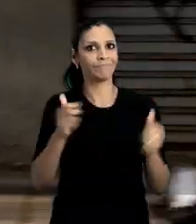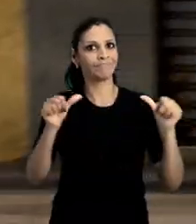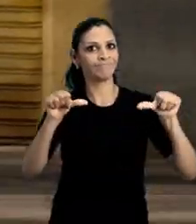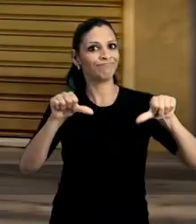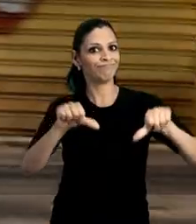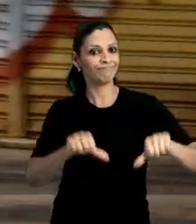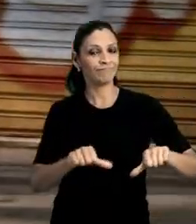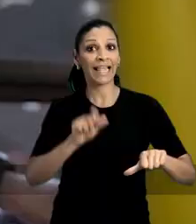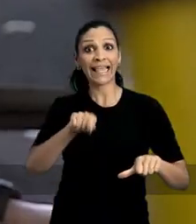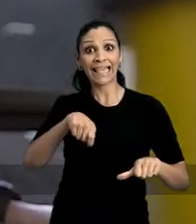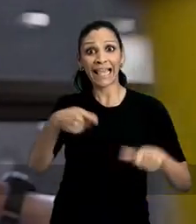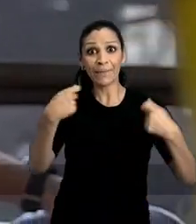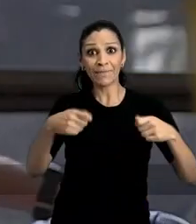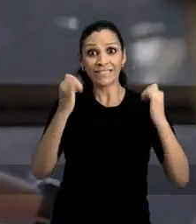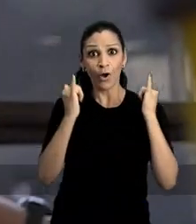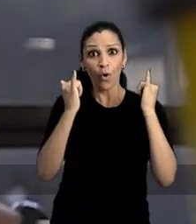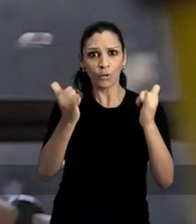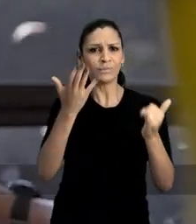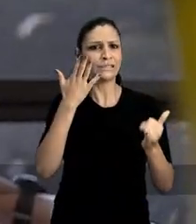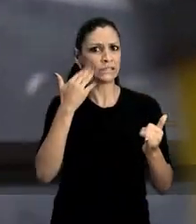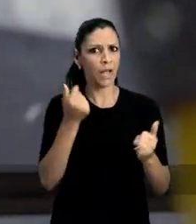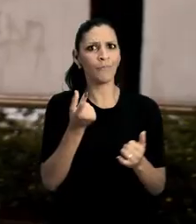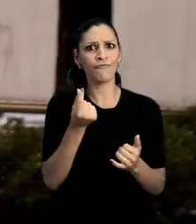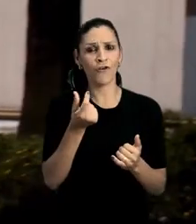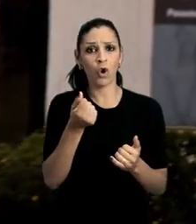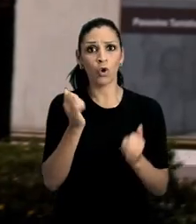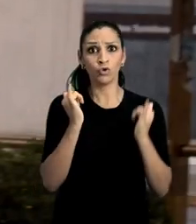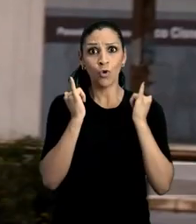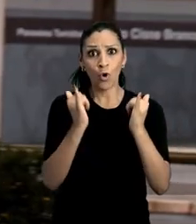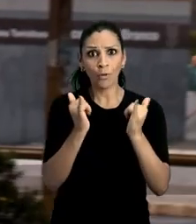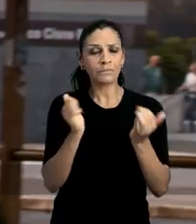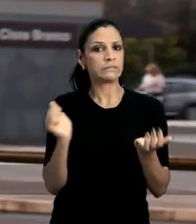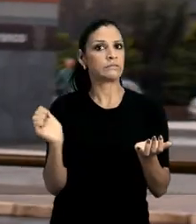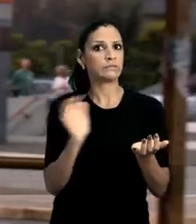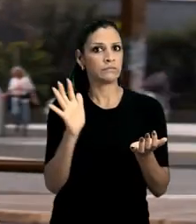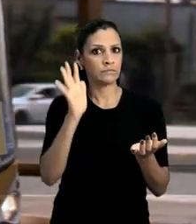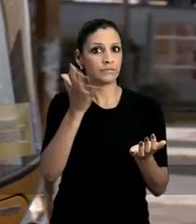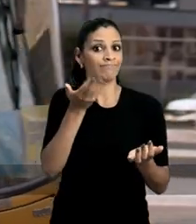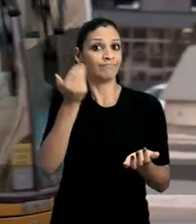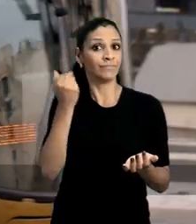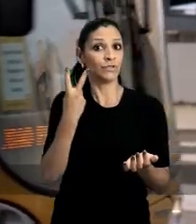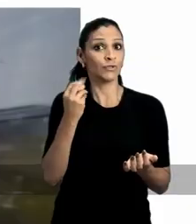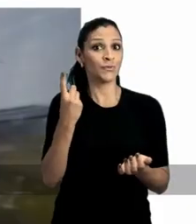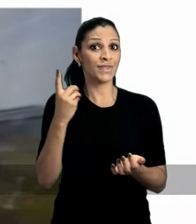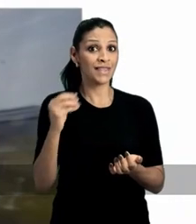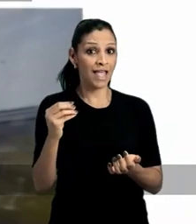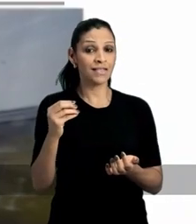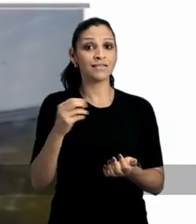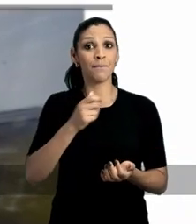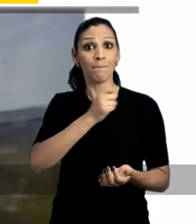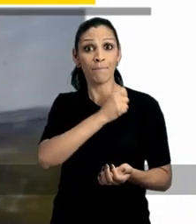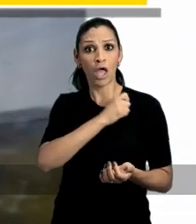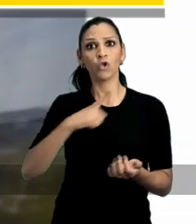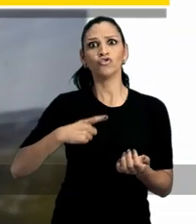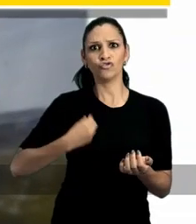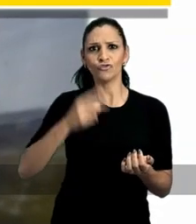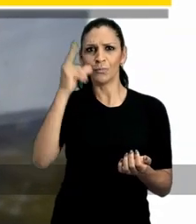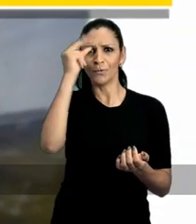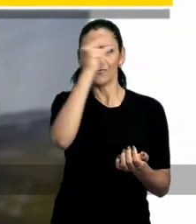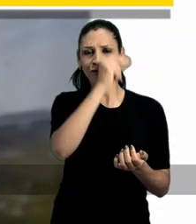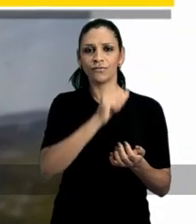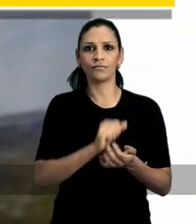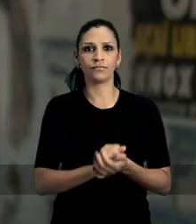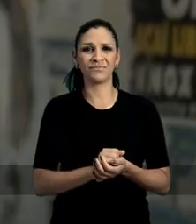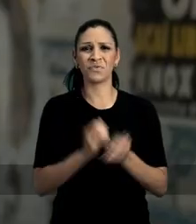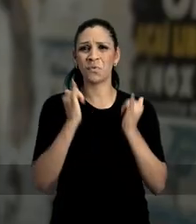estava bem, piorou. E quem depende do ônibus sabe que o valor da passagem ficou sem freios desde 2010, quando o Melo ainda estava